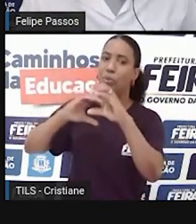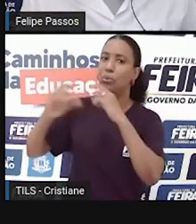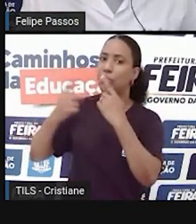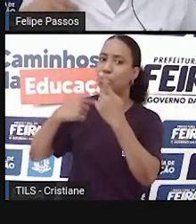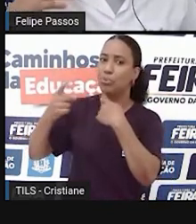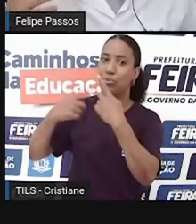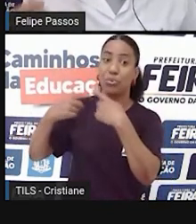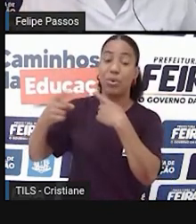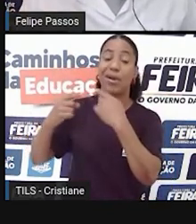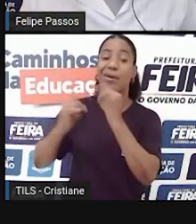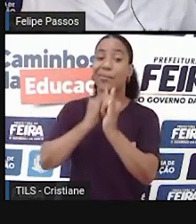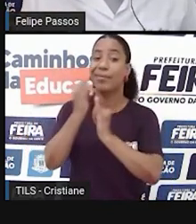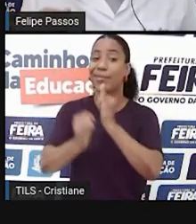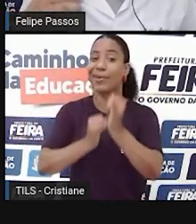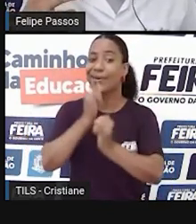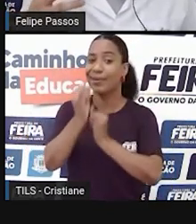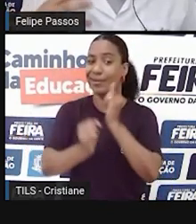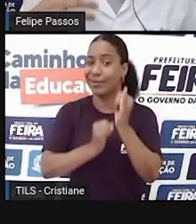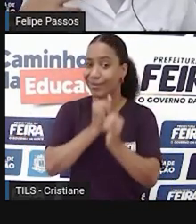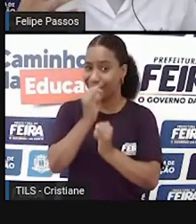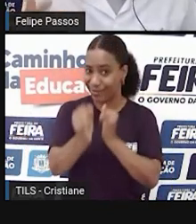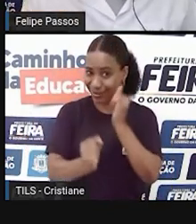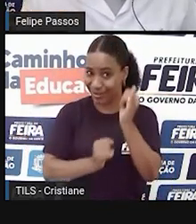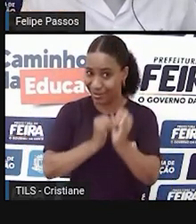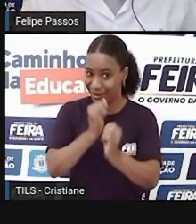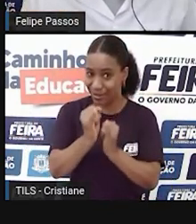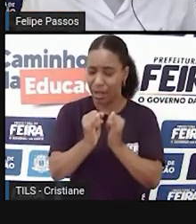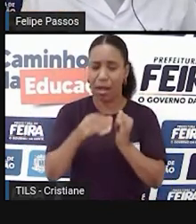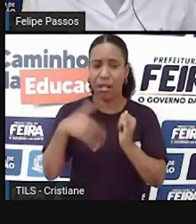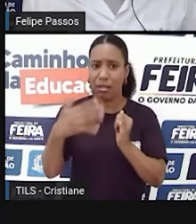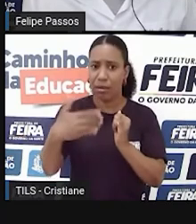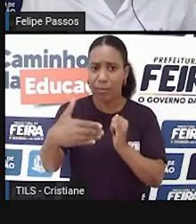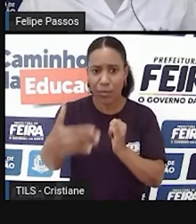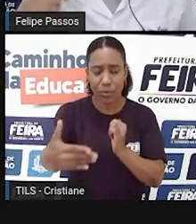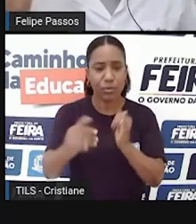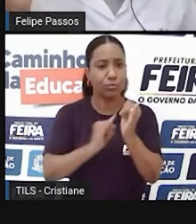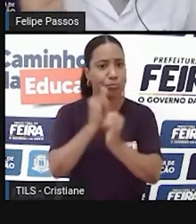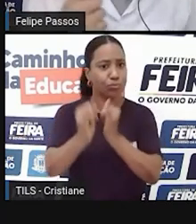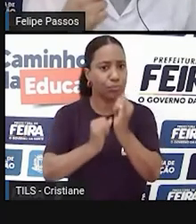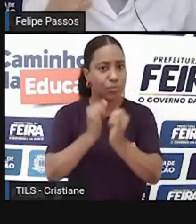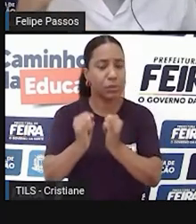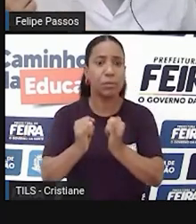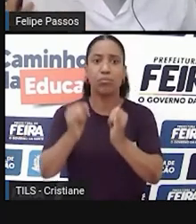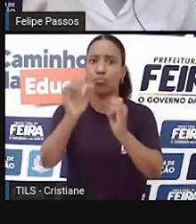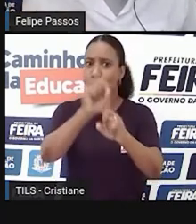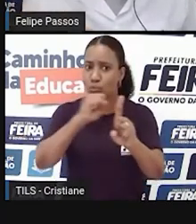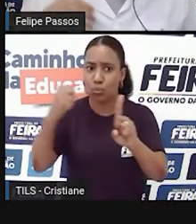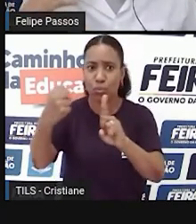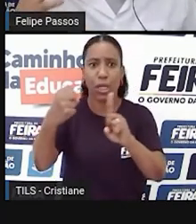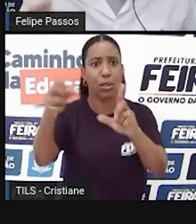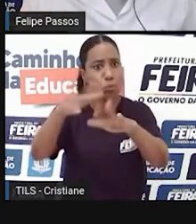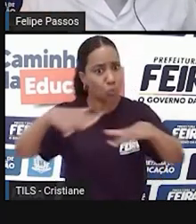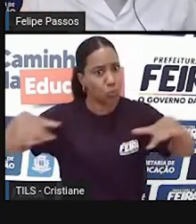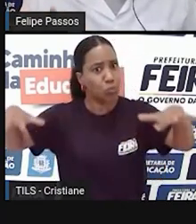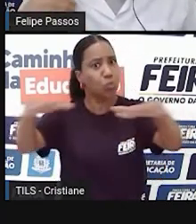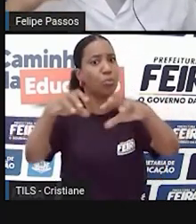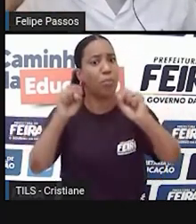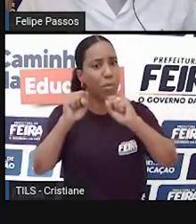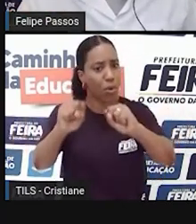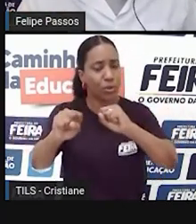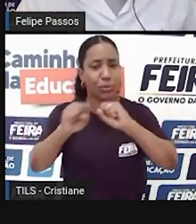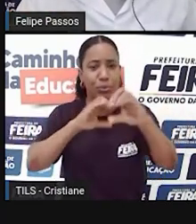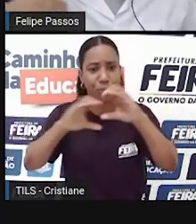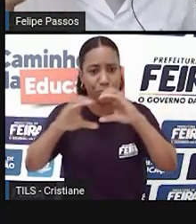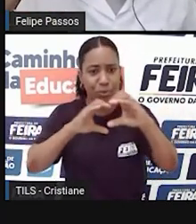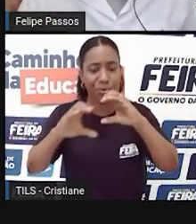Depois que o pessoal foi vendo o potencial da internet para a sociedade comum, e aí sim a internet